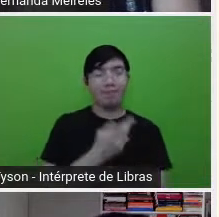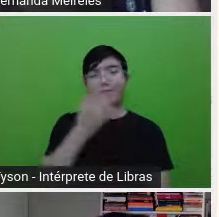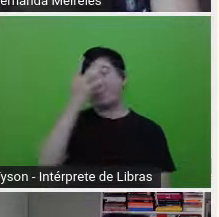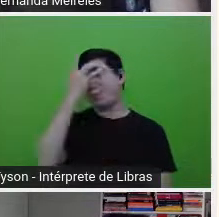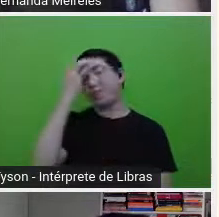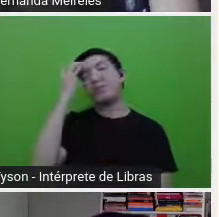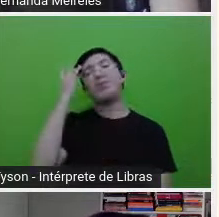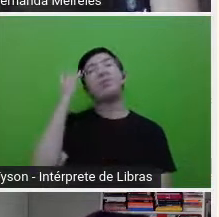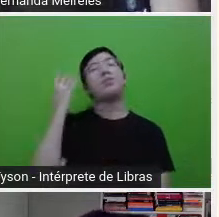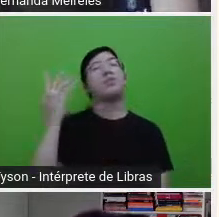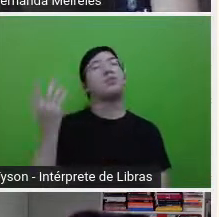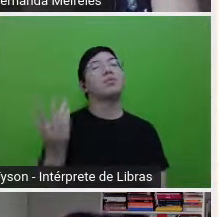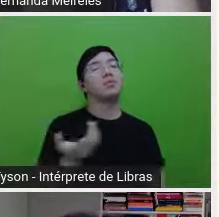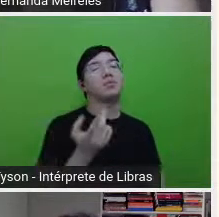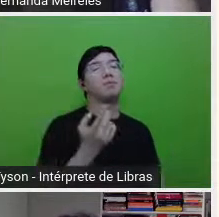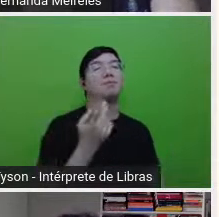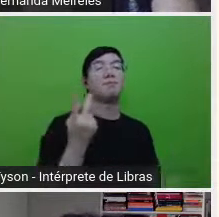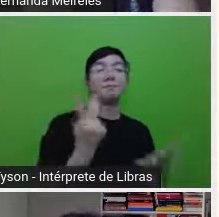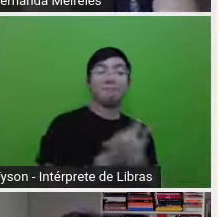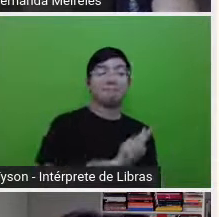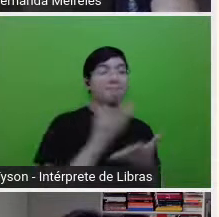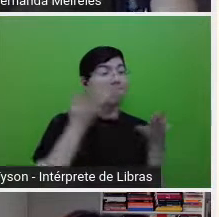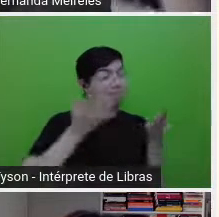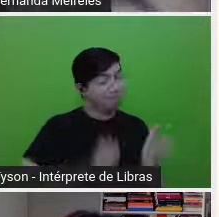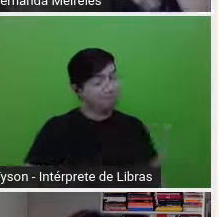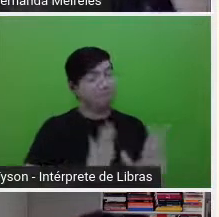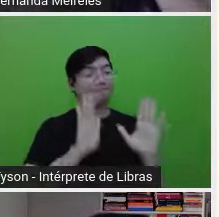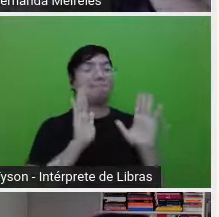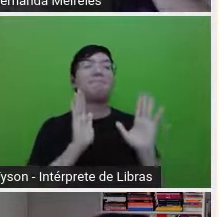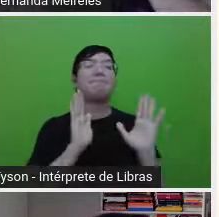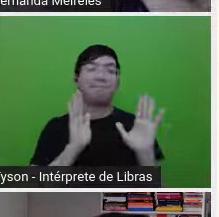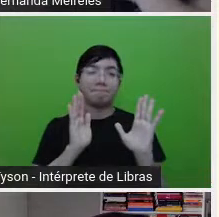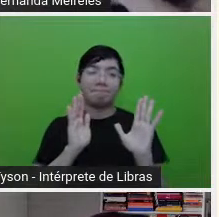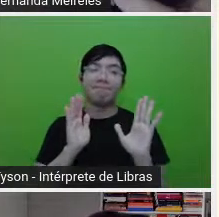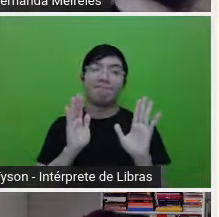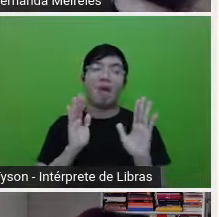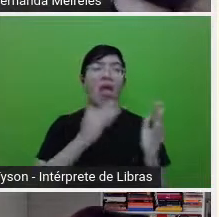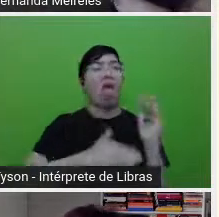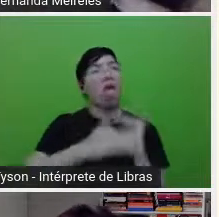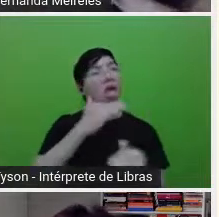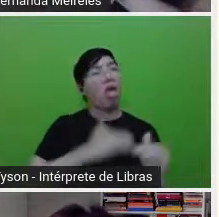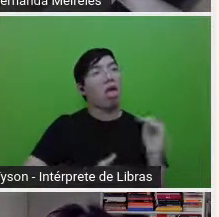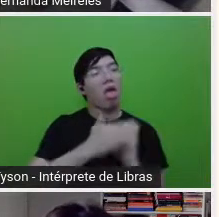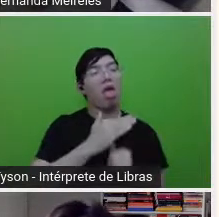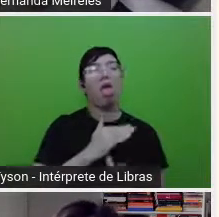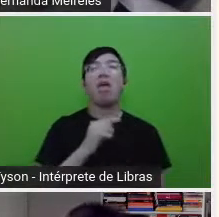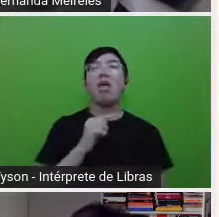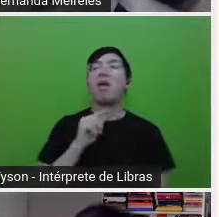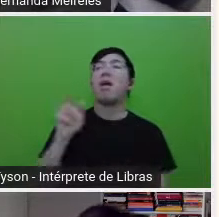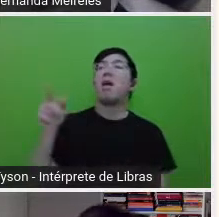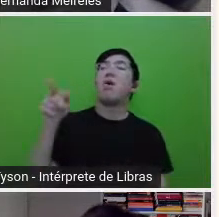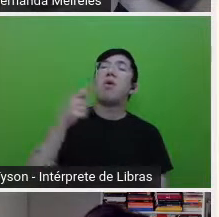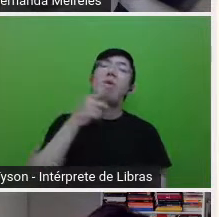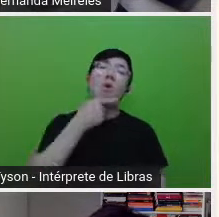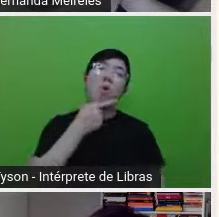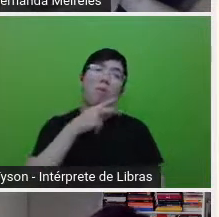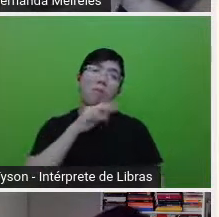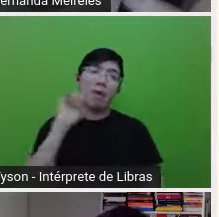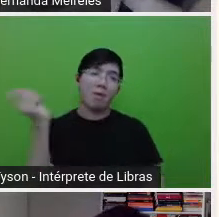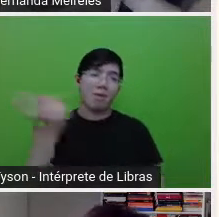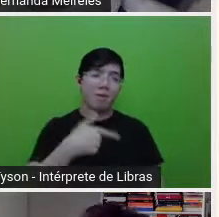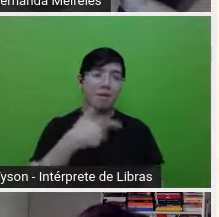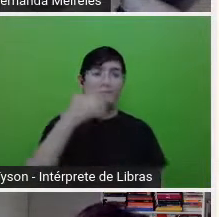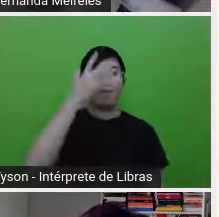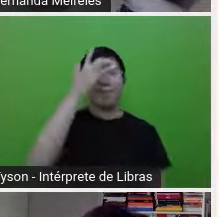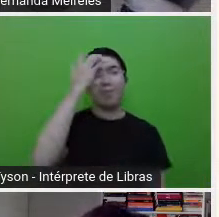gravida, tem o filho, e eu tenho uma teoria, que assim, baseado na minha experiência pessoal, para mim, a gravidez só